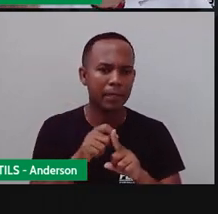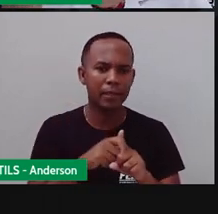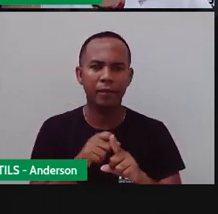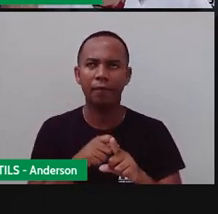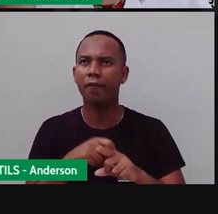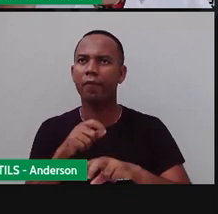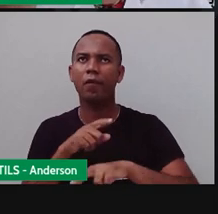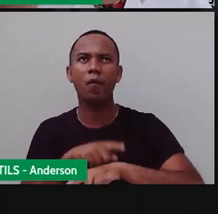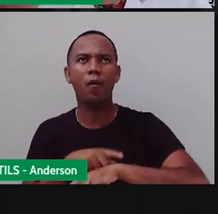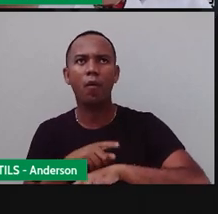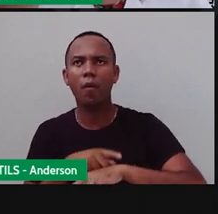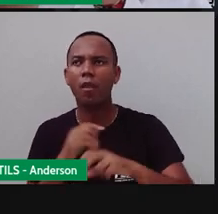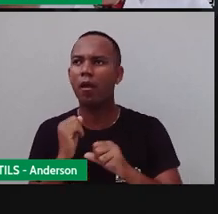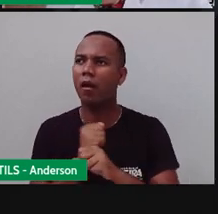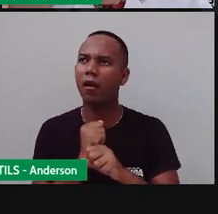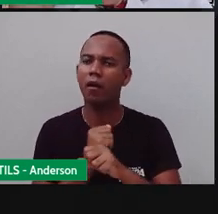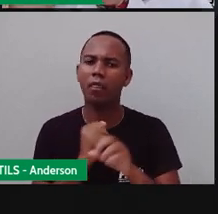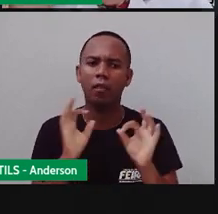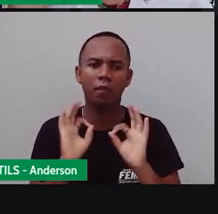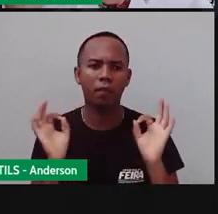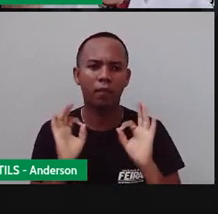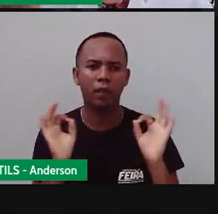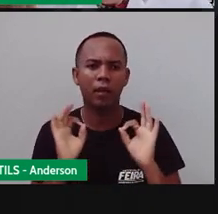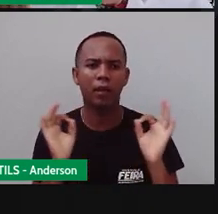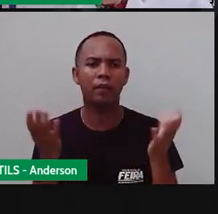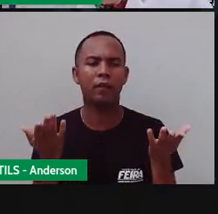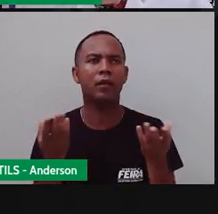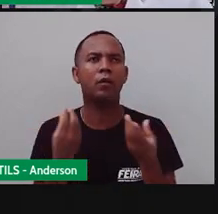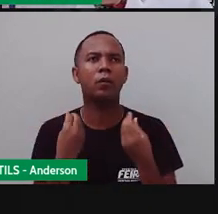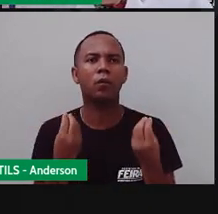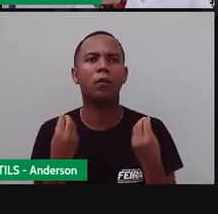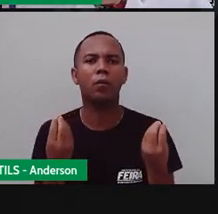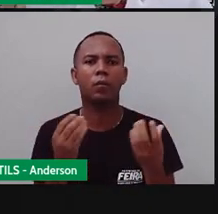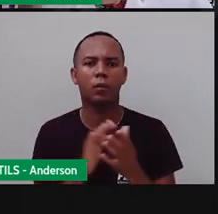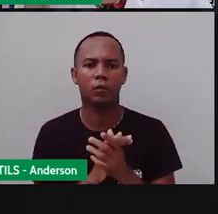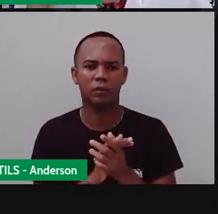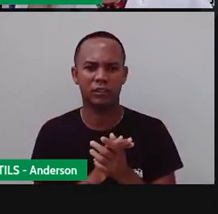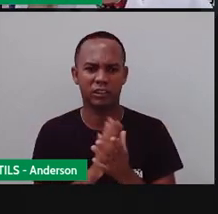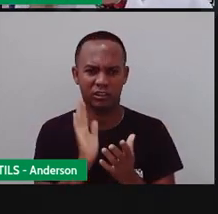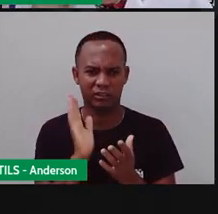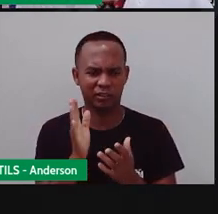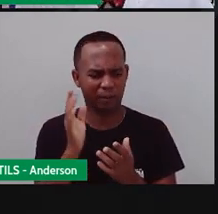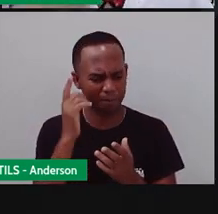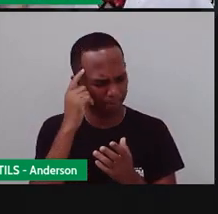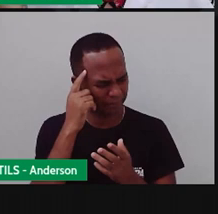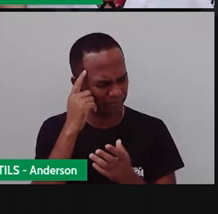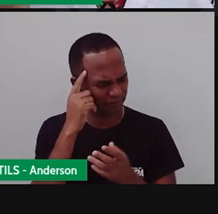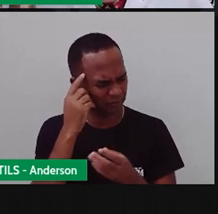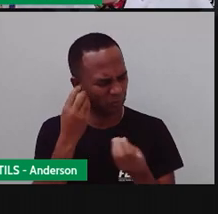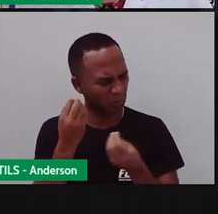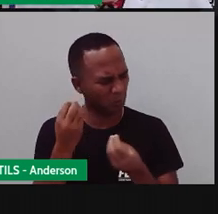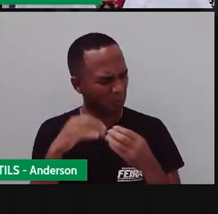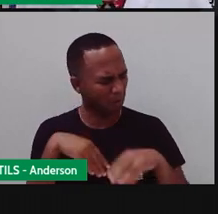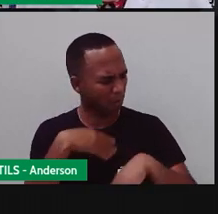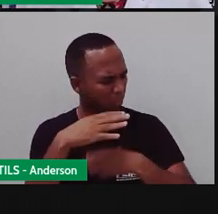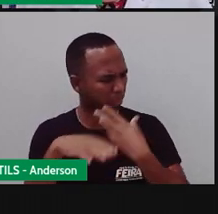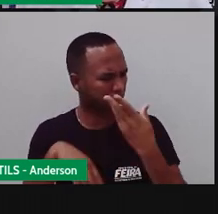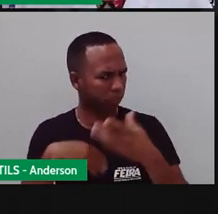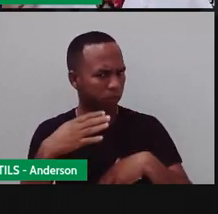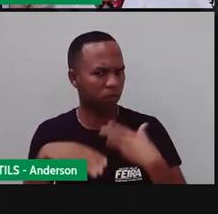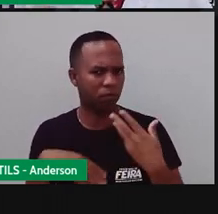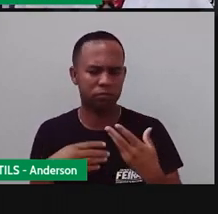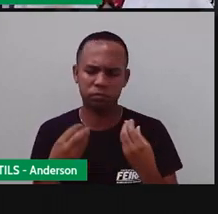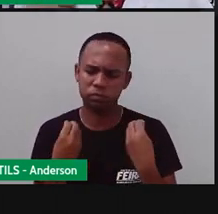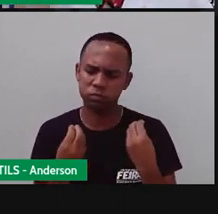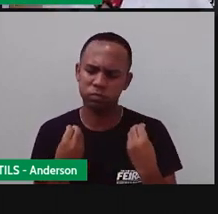horas, anos? Inclusive, a Pró falou isso aqui com vocês. Vocês já pararam pra pensar que bagunça que seria?